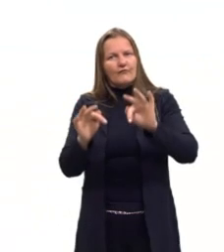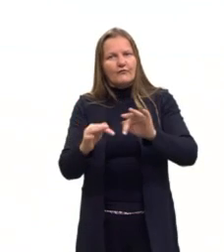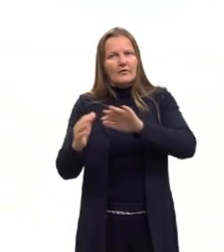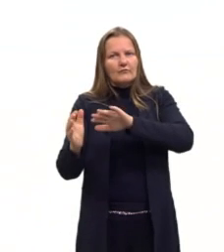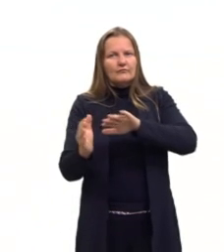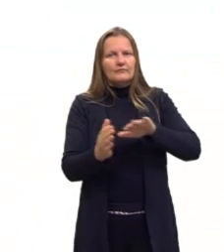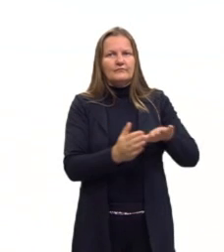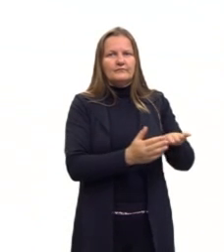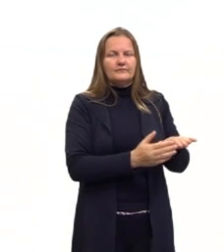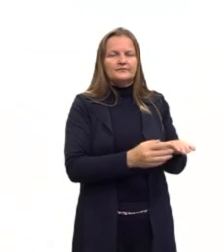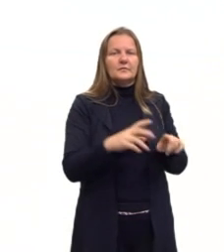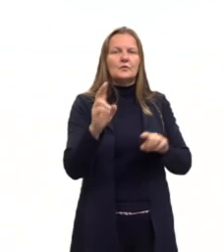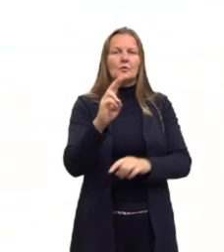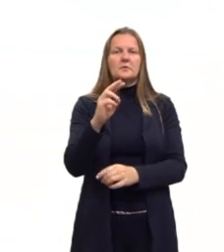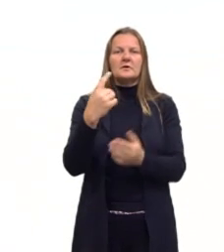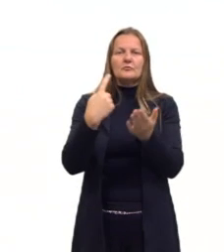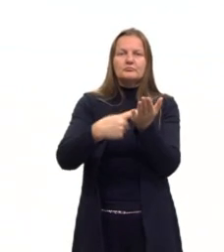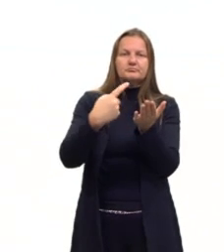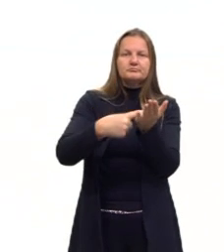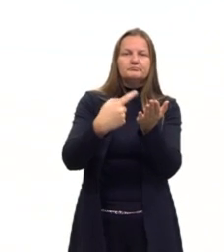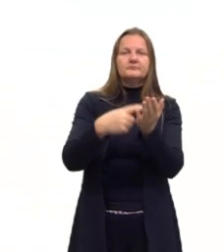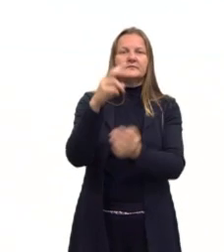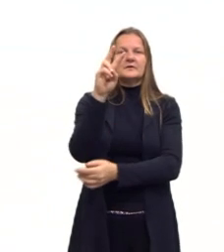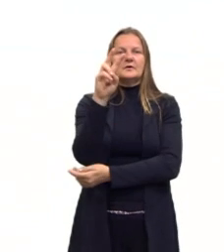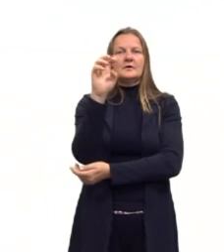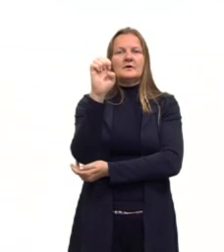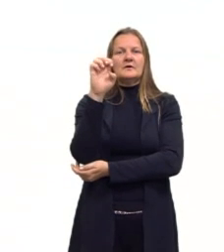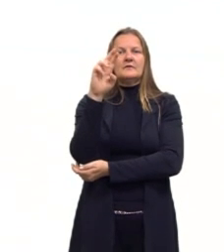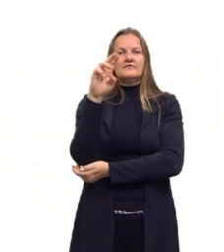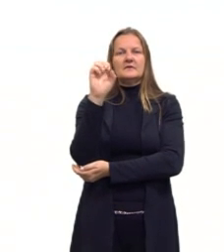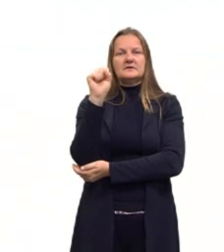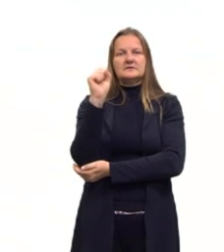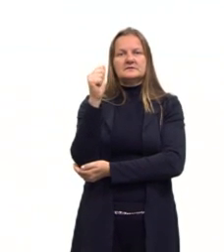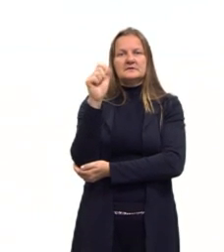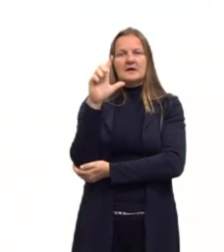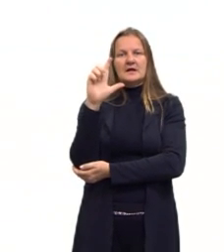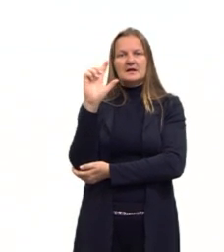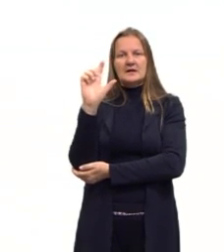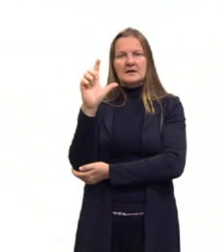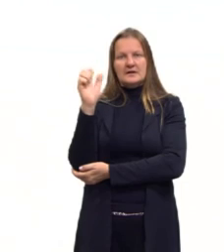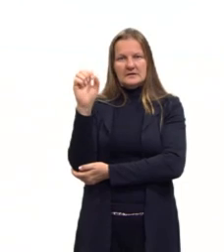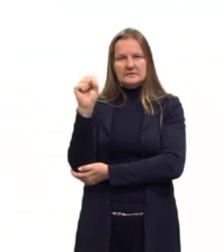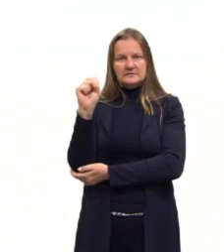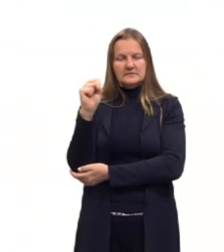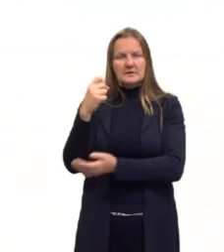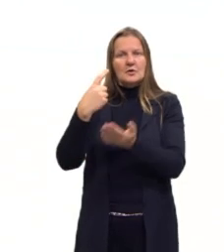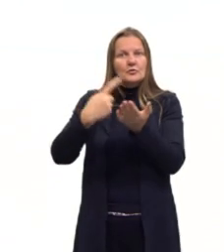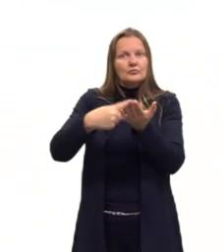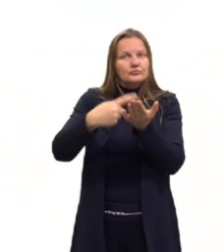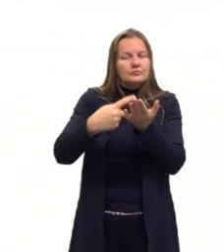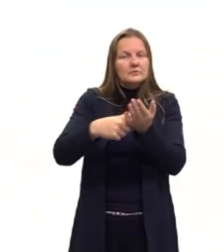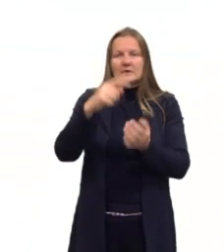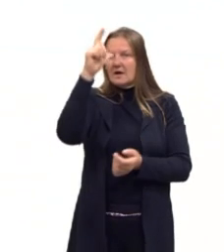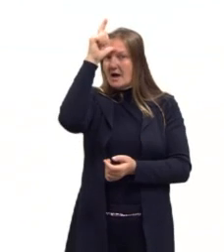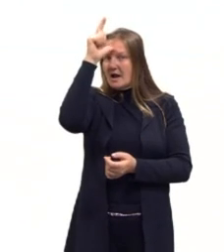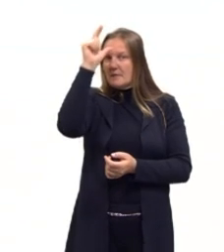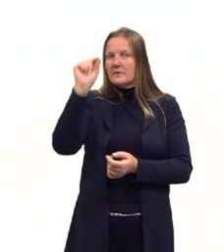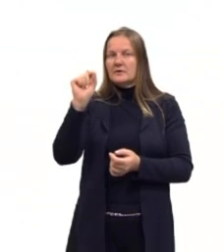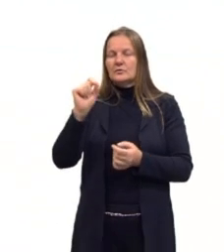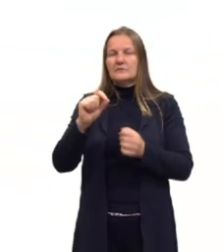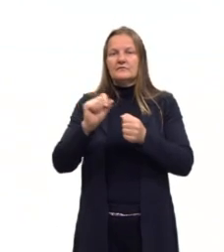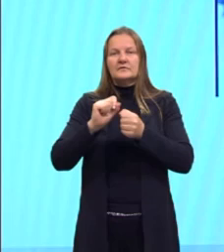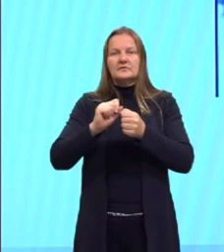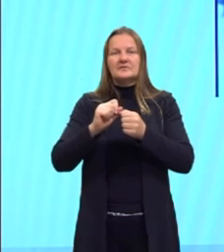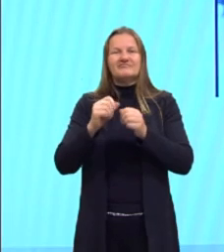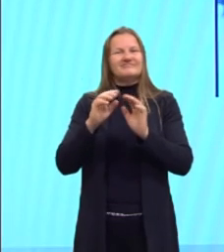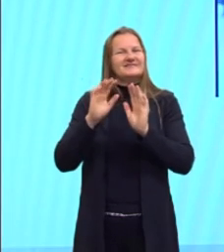Tratado de Versalhes, tá, gurizada? Esse Tratado de Versalhes foi justamente quando a Alemanha, né, se rende